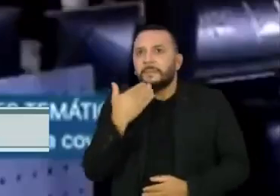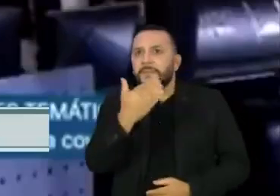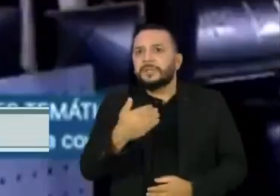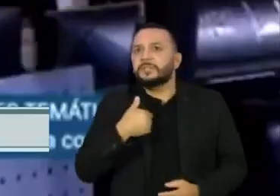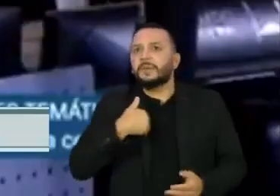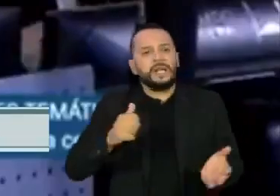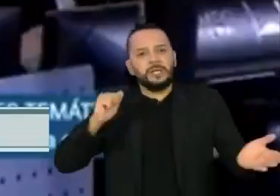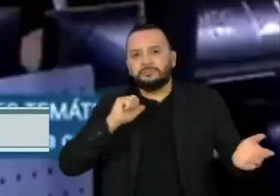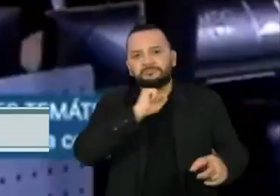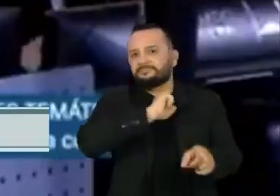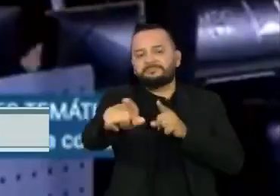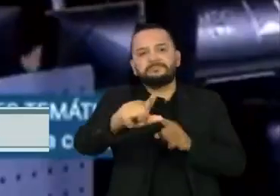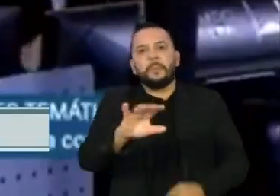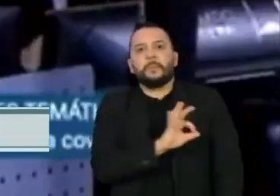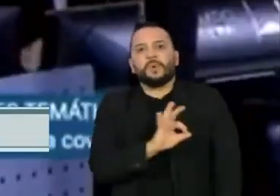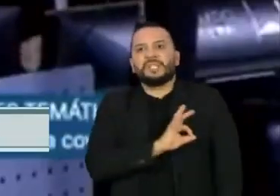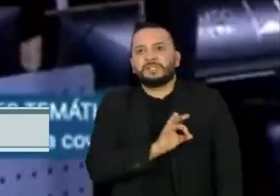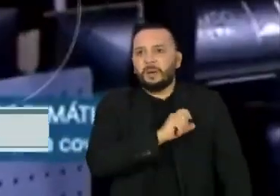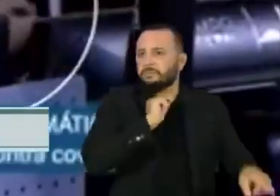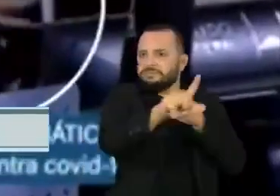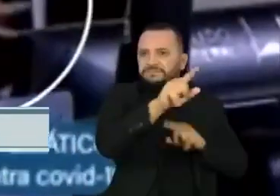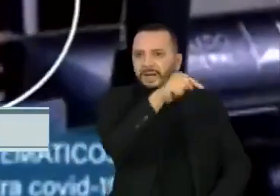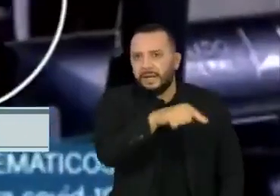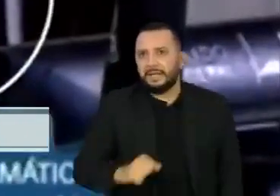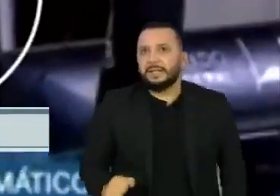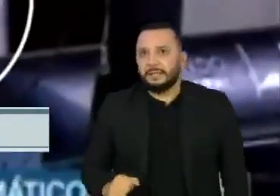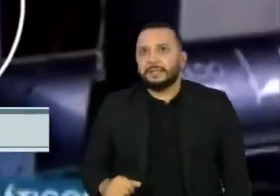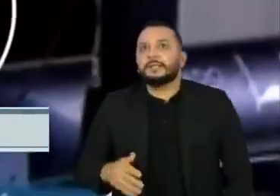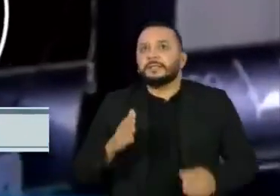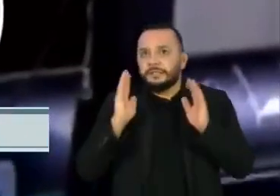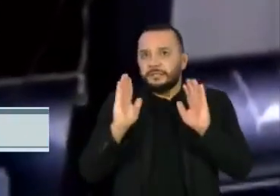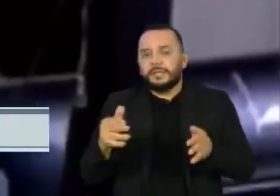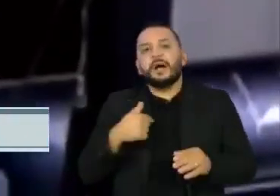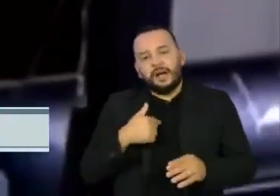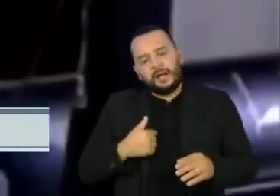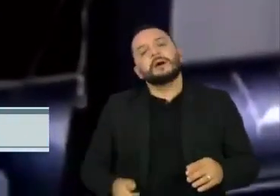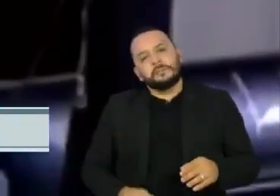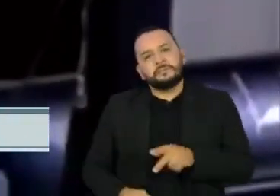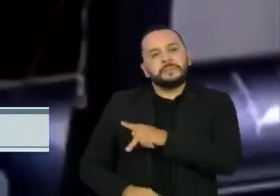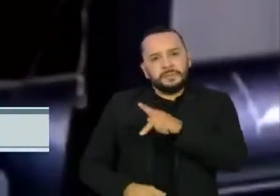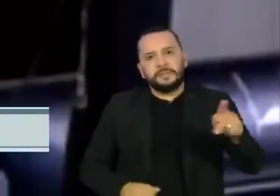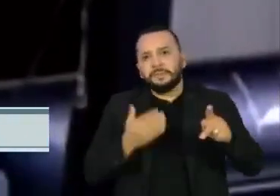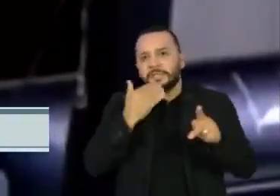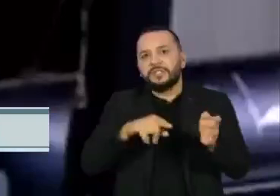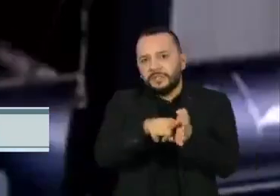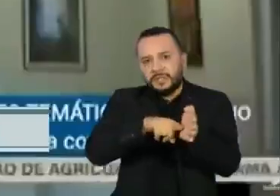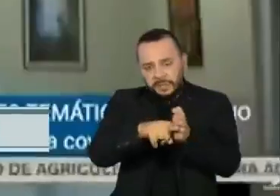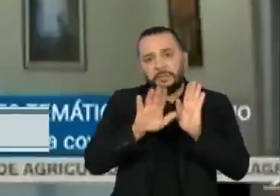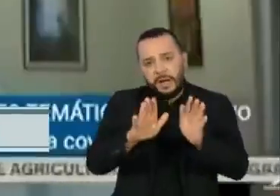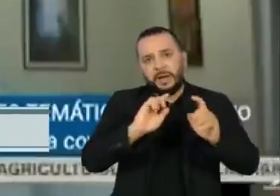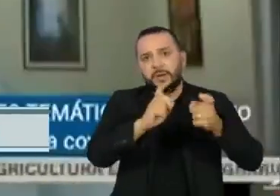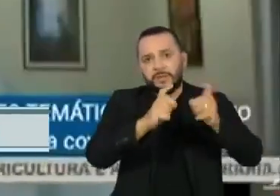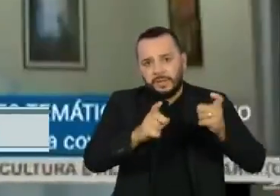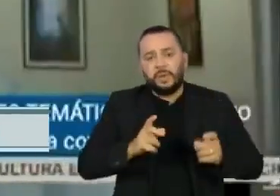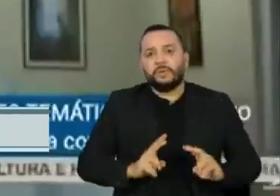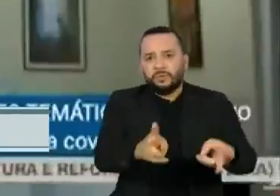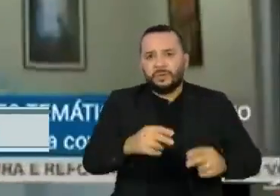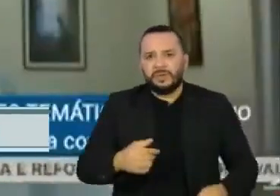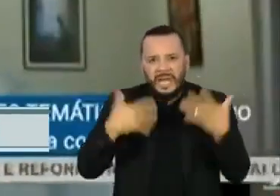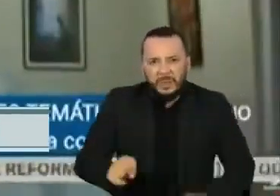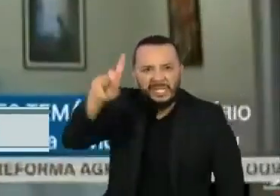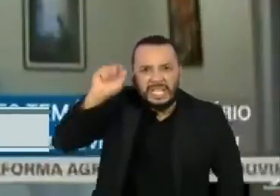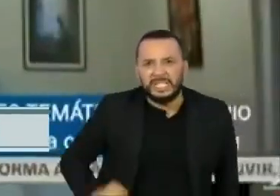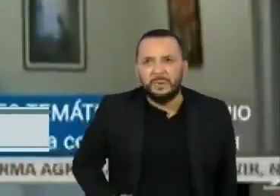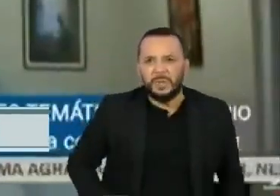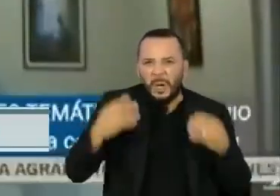que ele fosse retirado pela polícia legislativa. A presidência da Casa pediu a investigação, mas não interrompeu a sessão. Não aceitamos